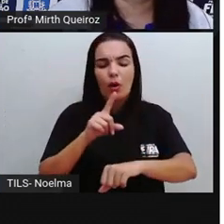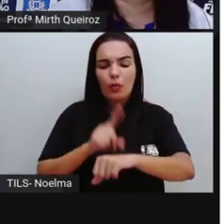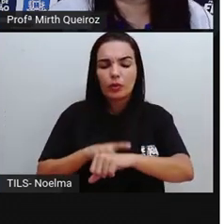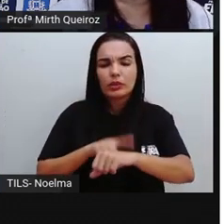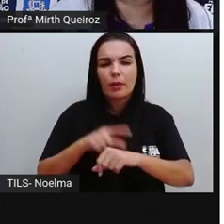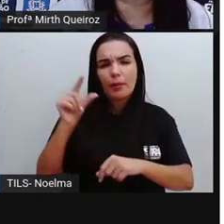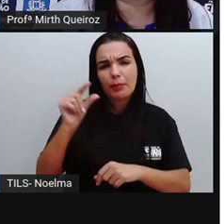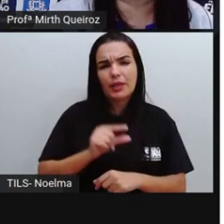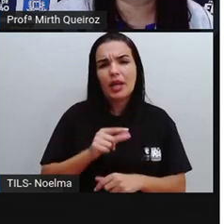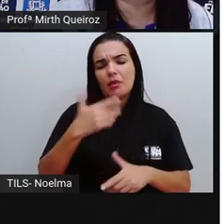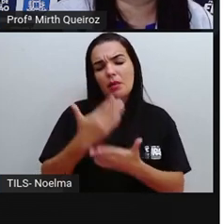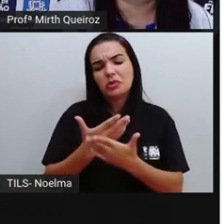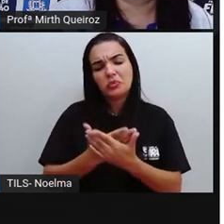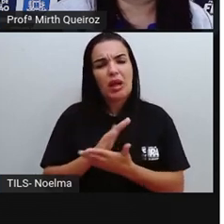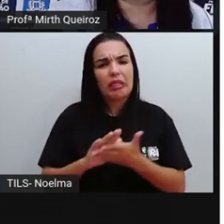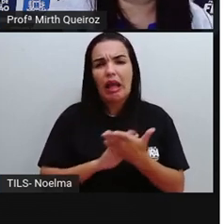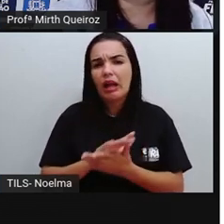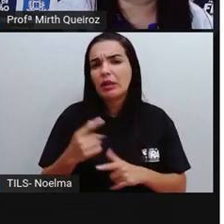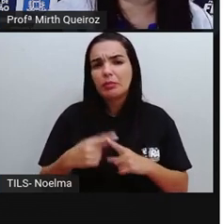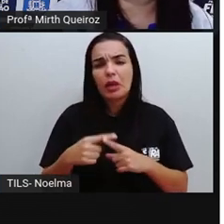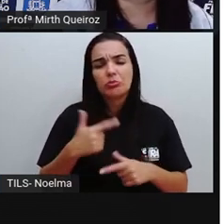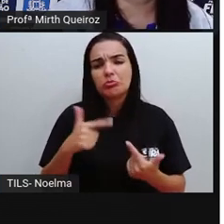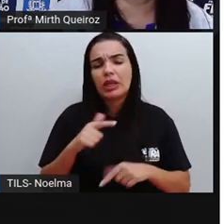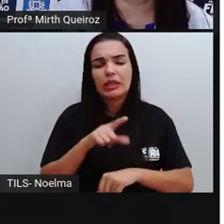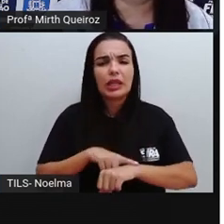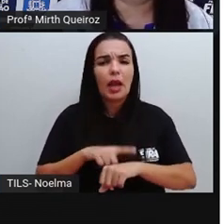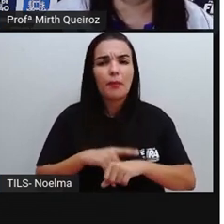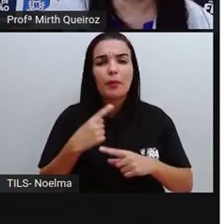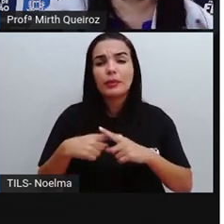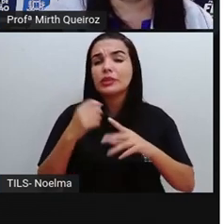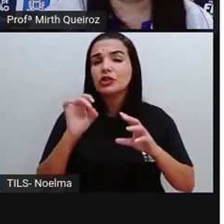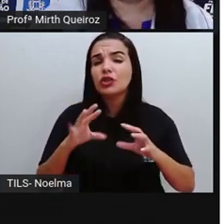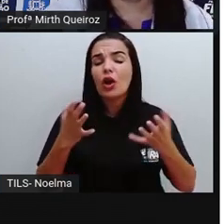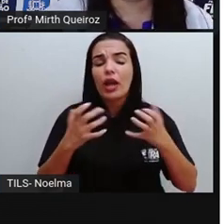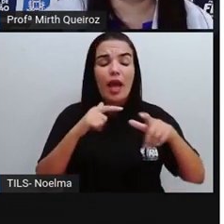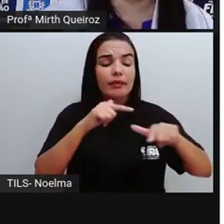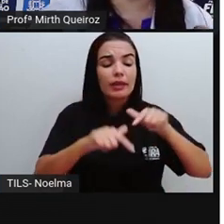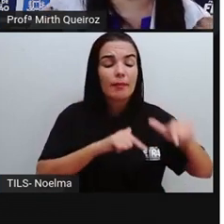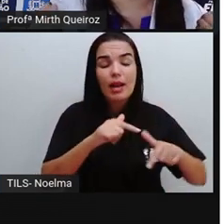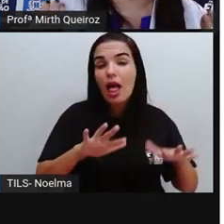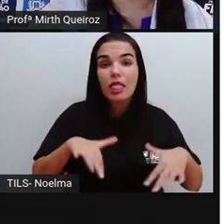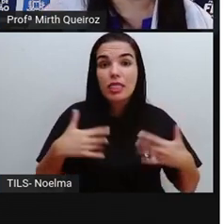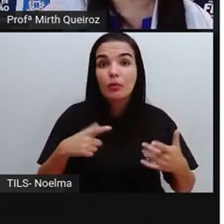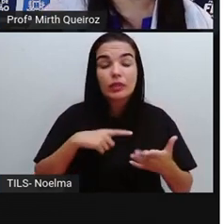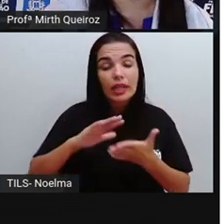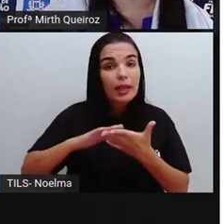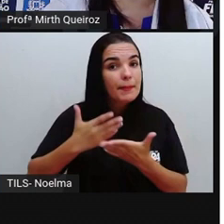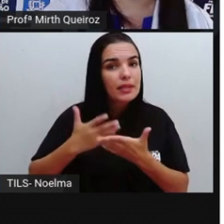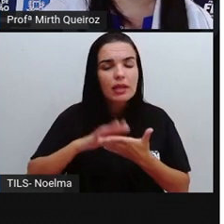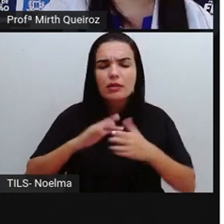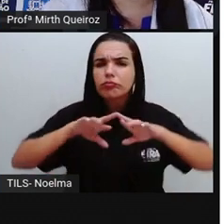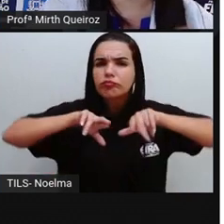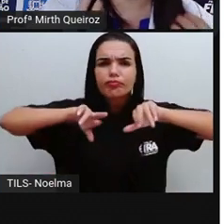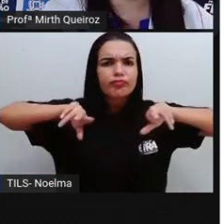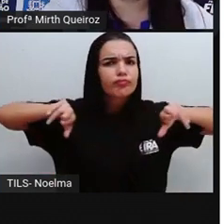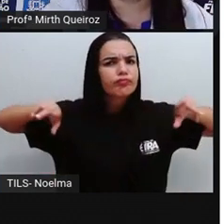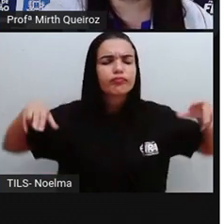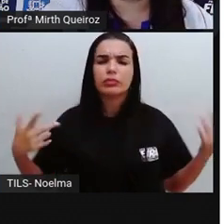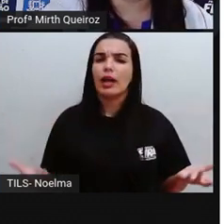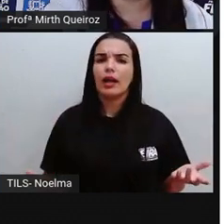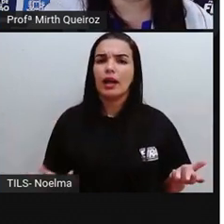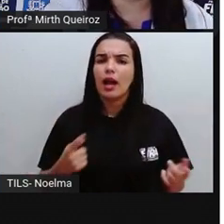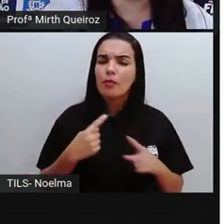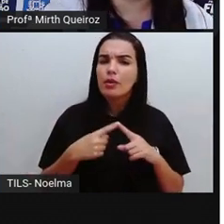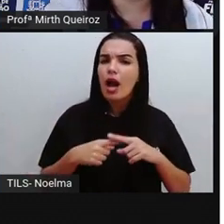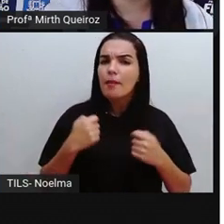dos estudos, talvez por isso, né? A cabeça esteja pequenininha. Então, a interpretação que a gente faz sobre